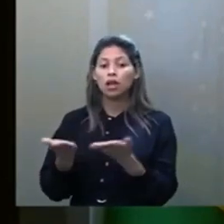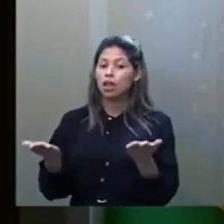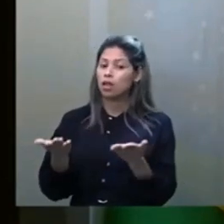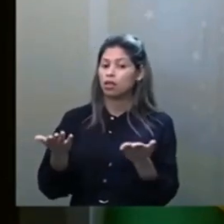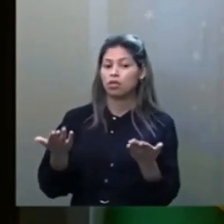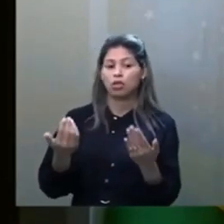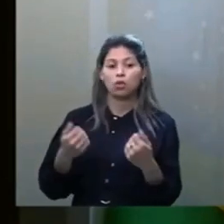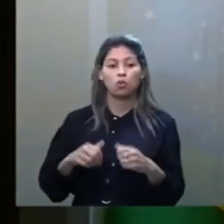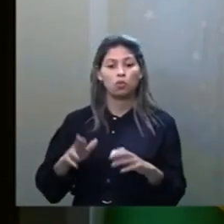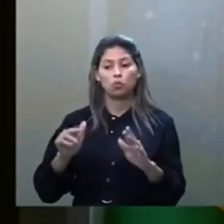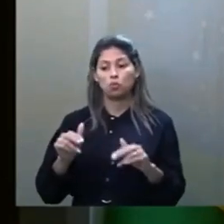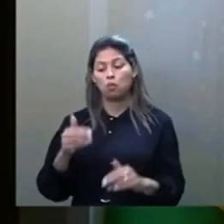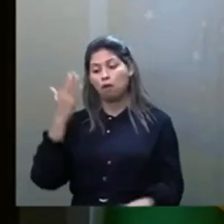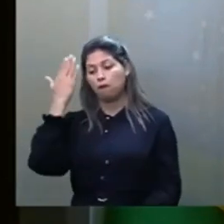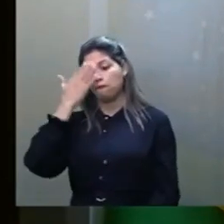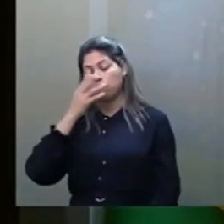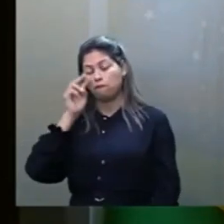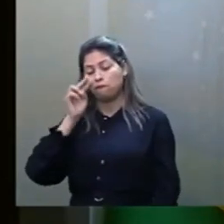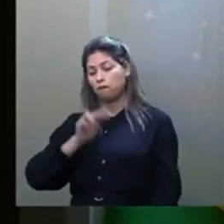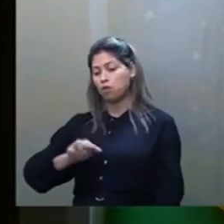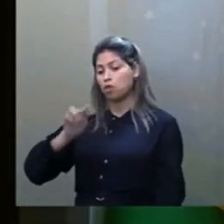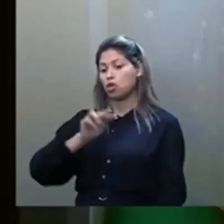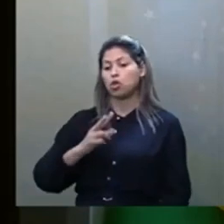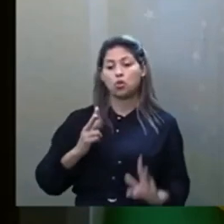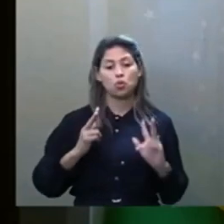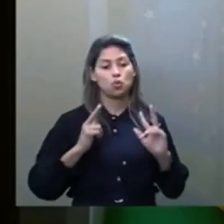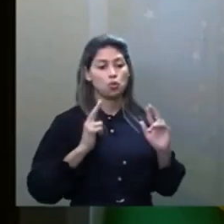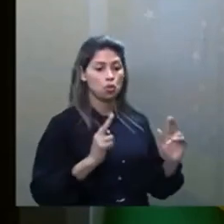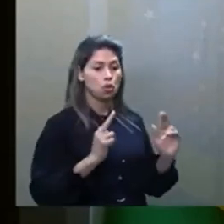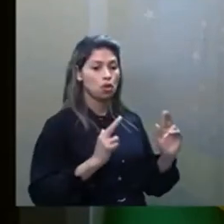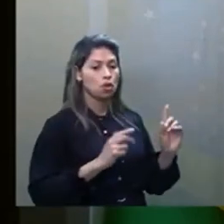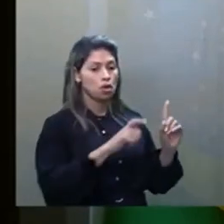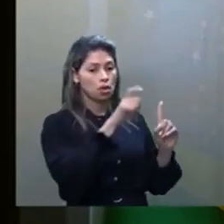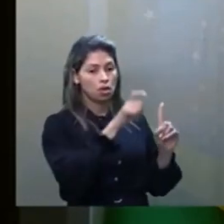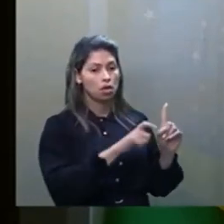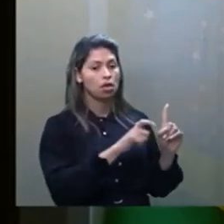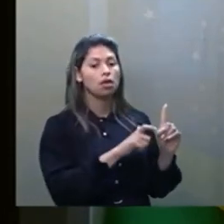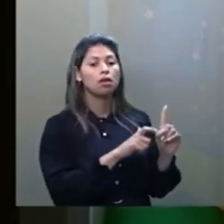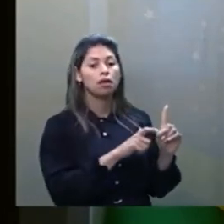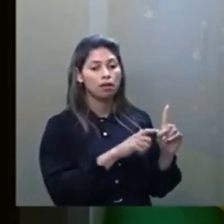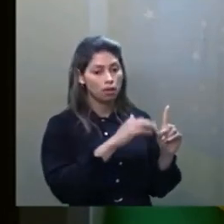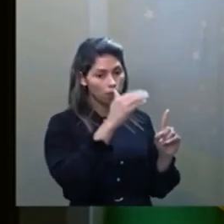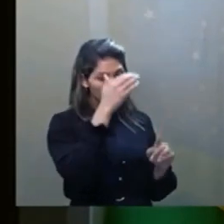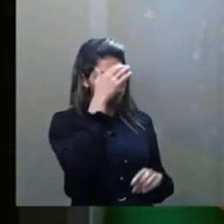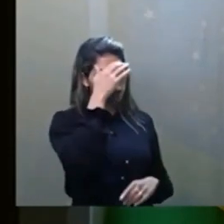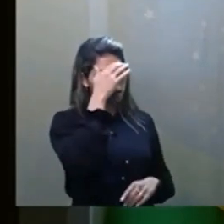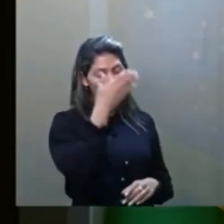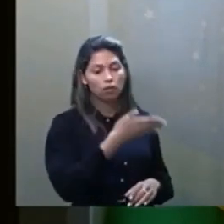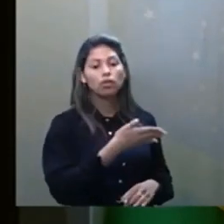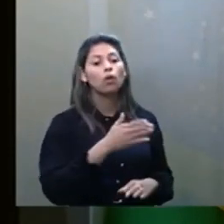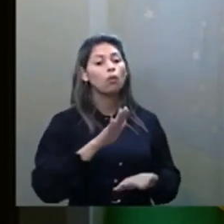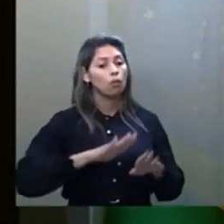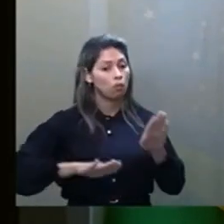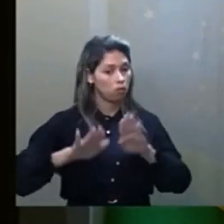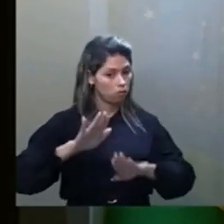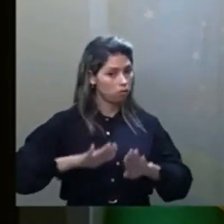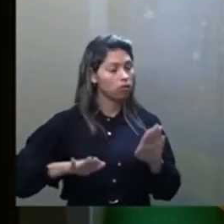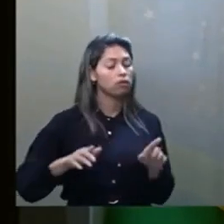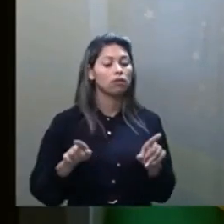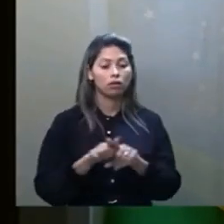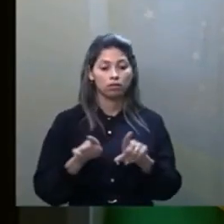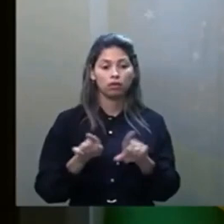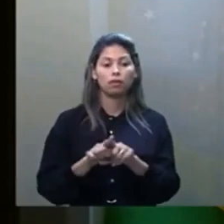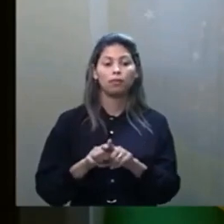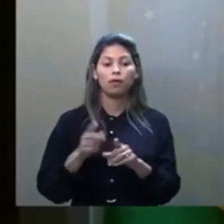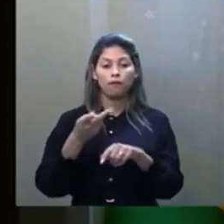Xavier, pelo menos até o momento, então hoje nós estamos vendo até fraudes, médium de redes sociais, então cuidado também, vamos